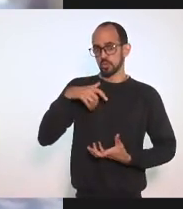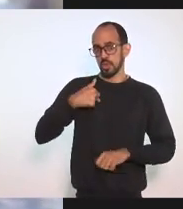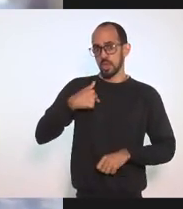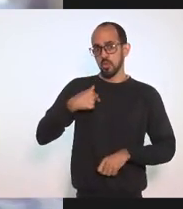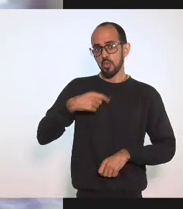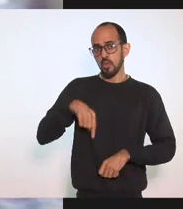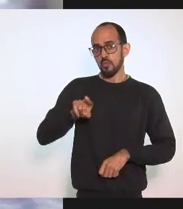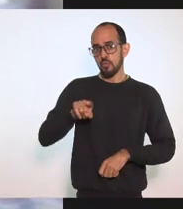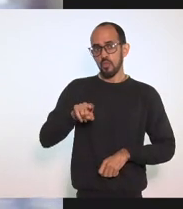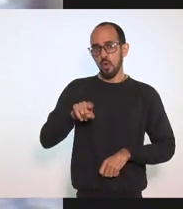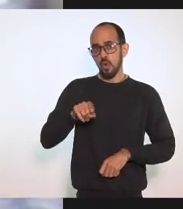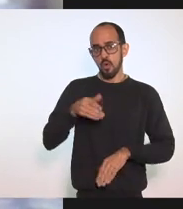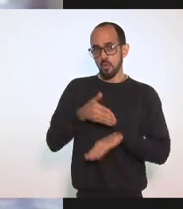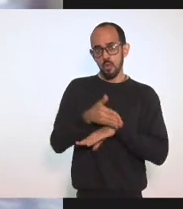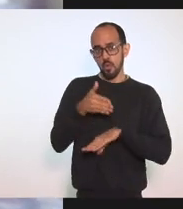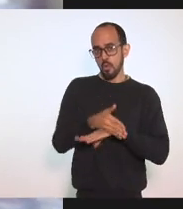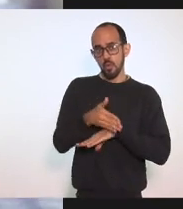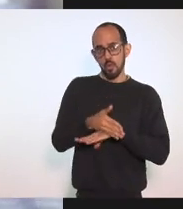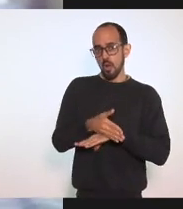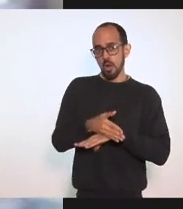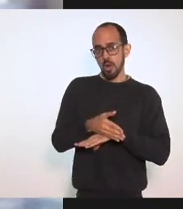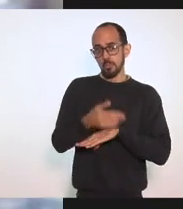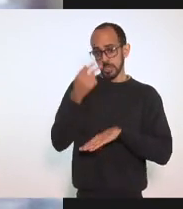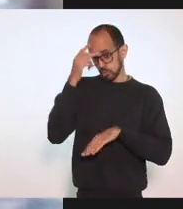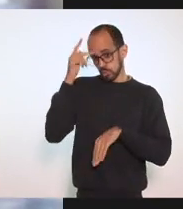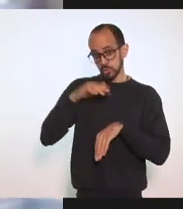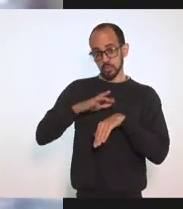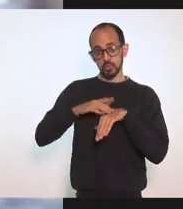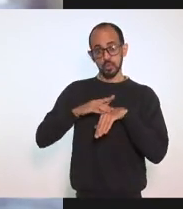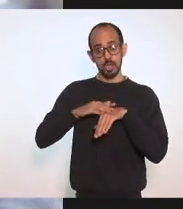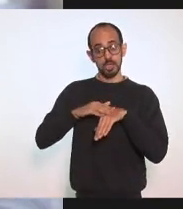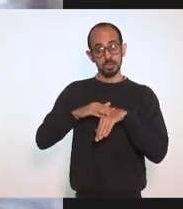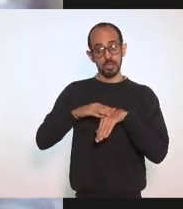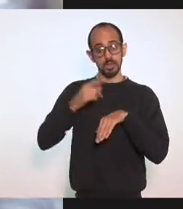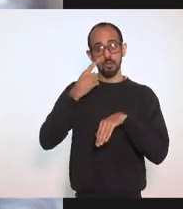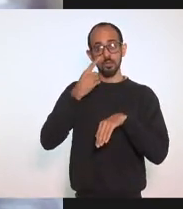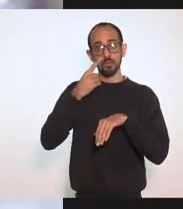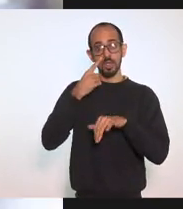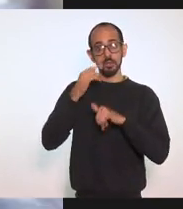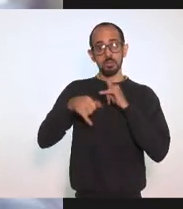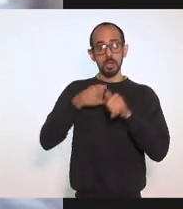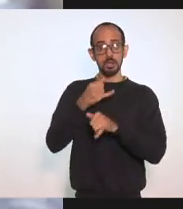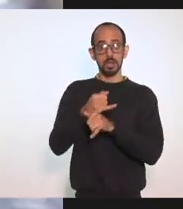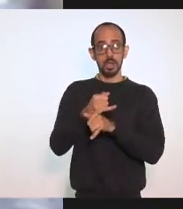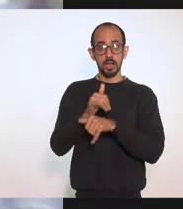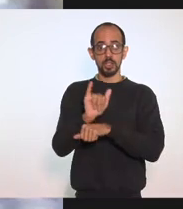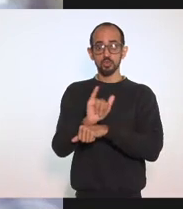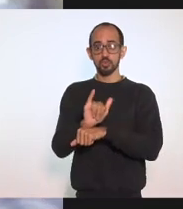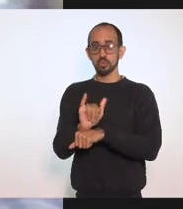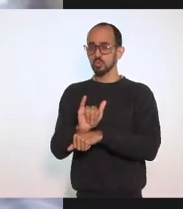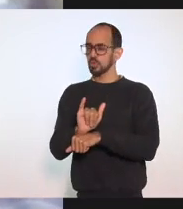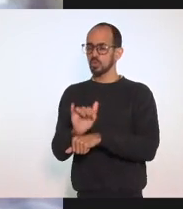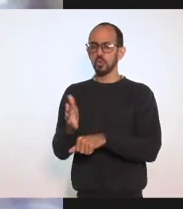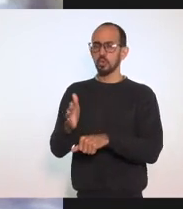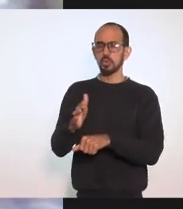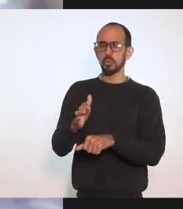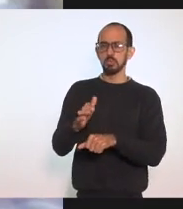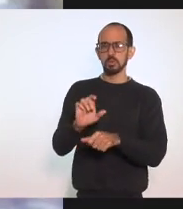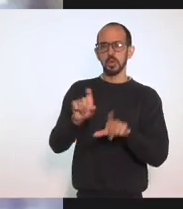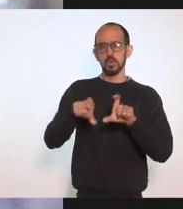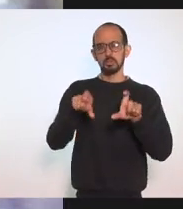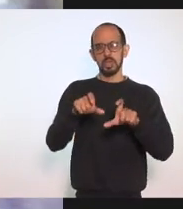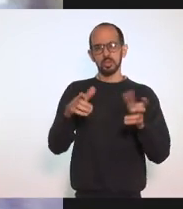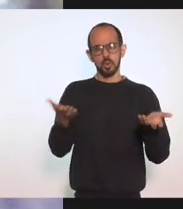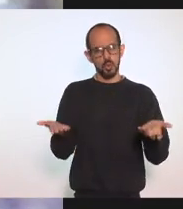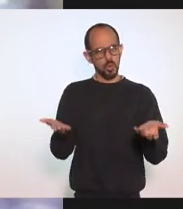ido Frequentemente Pessoas Que tem doença Também Estão assistindo Pelos canais Pelo computador